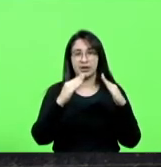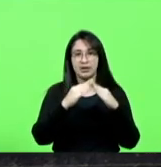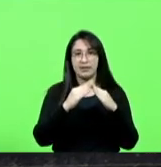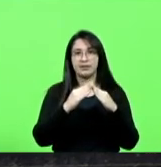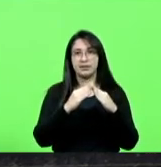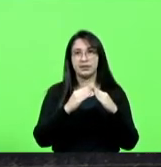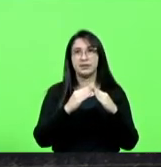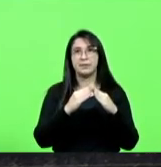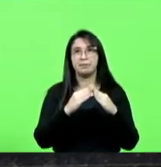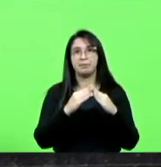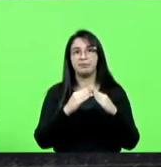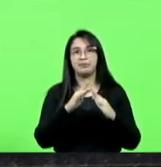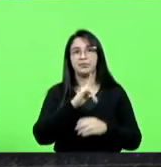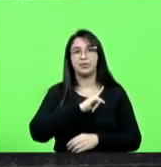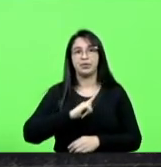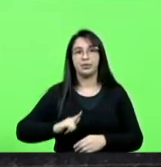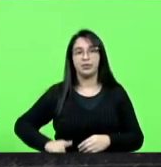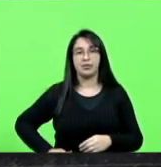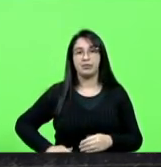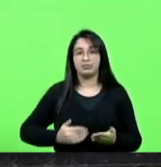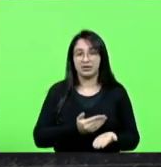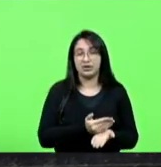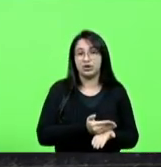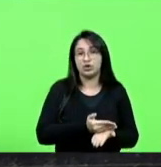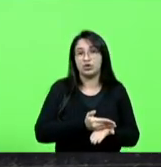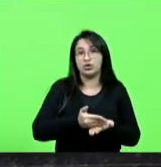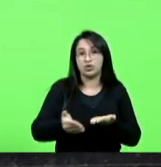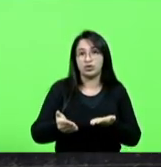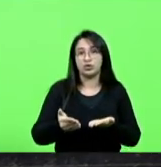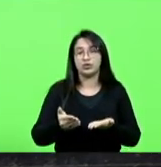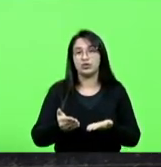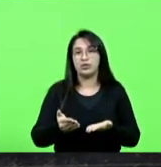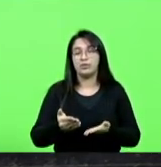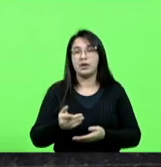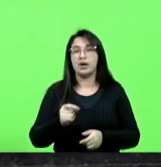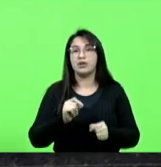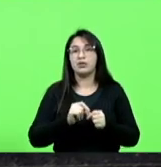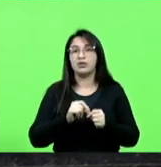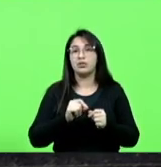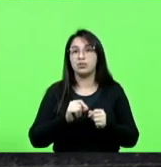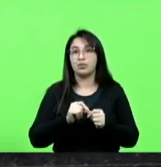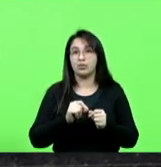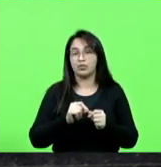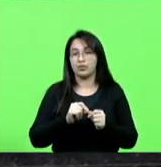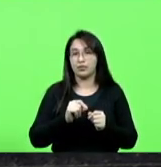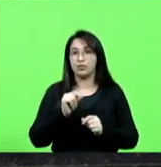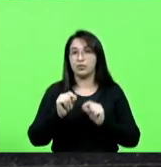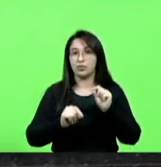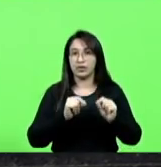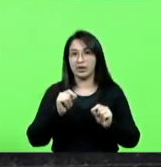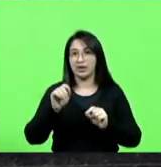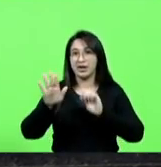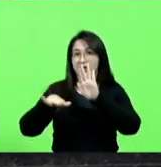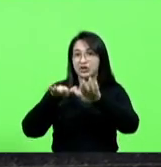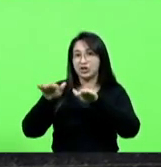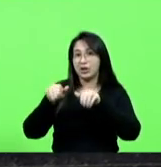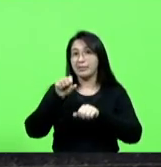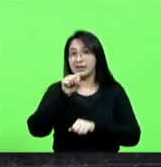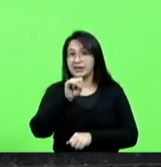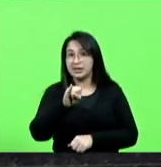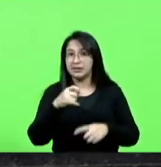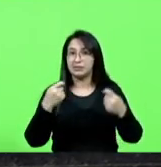que se manifestaram no sentido de serem chamados caso haja